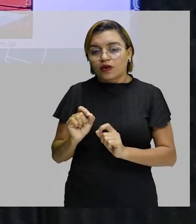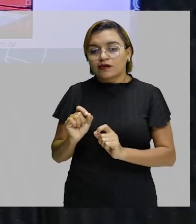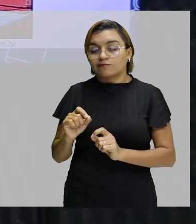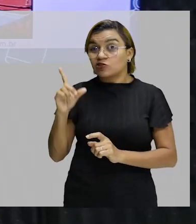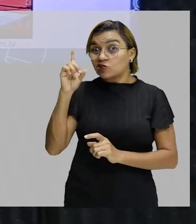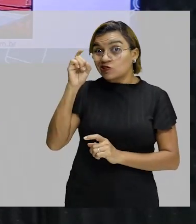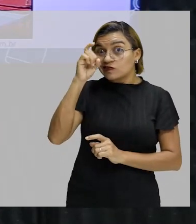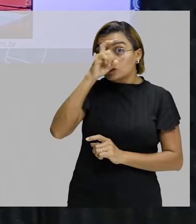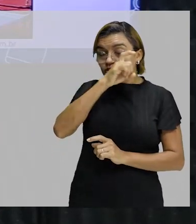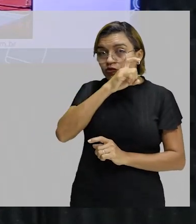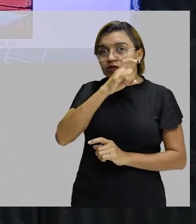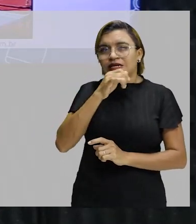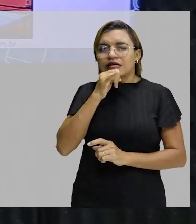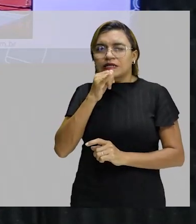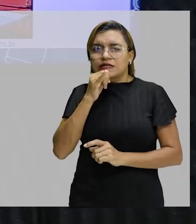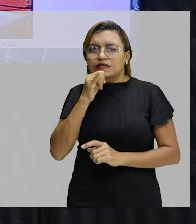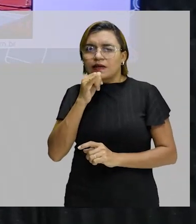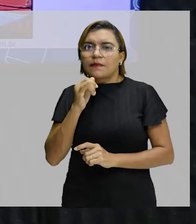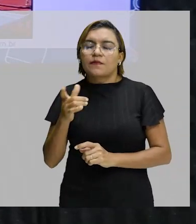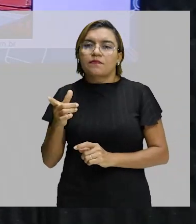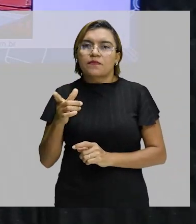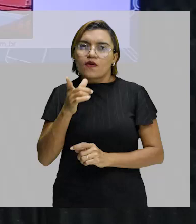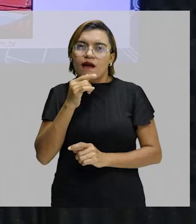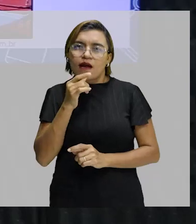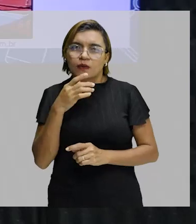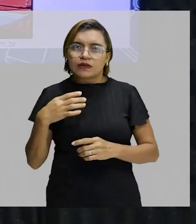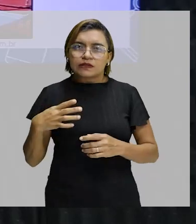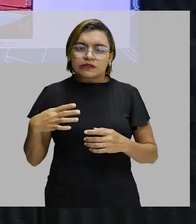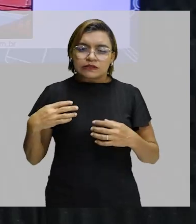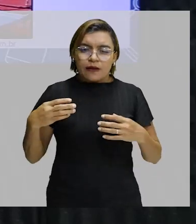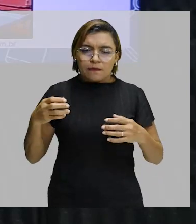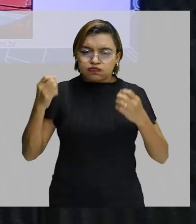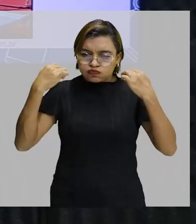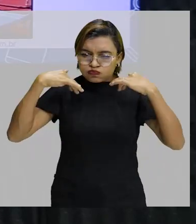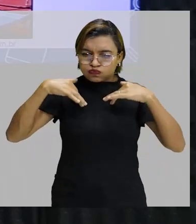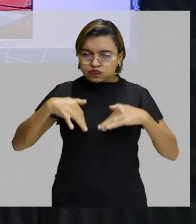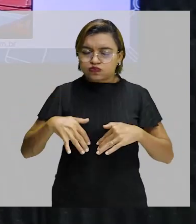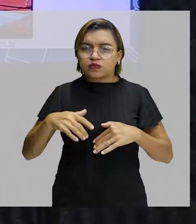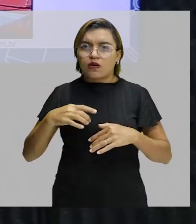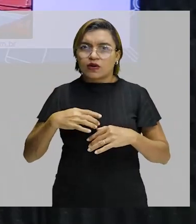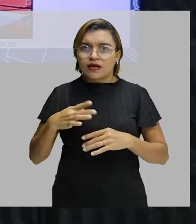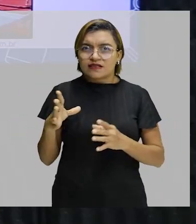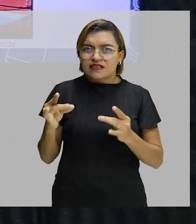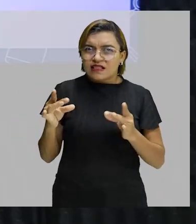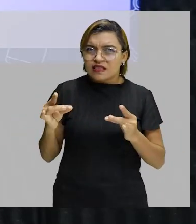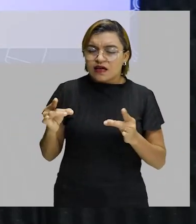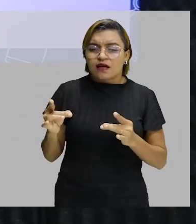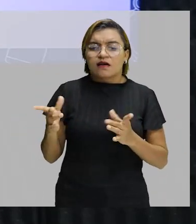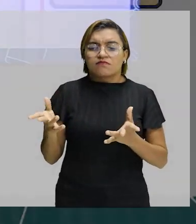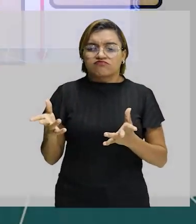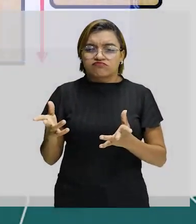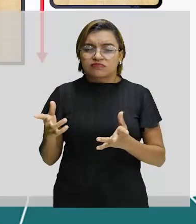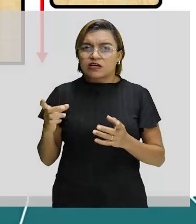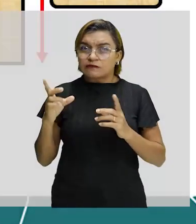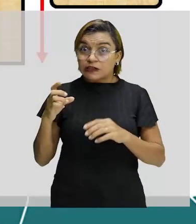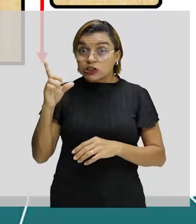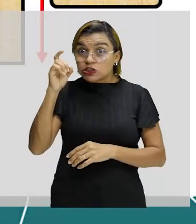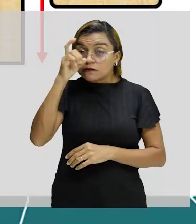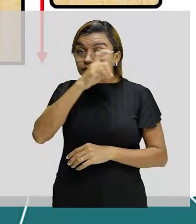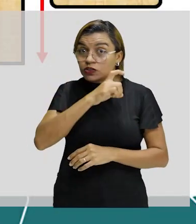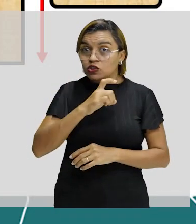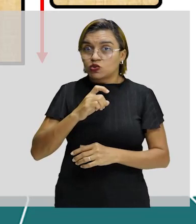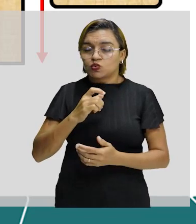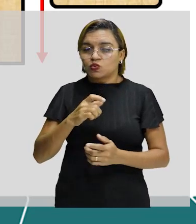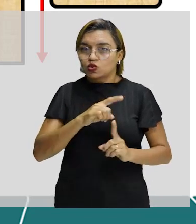ele correr ali encharcado, correr com os pés molhados, dá uma sensação um pouquinho mais chata. Em